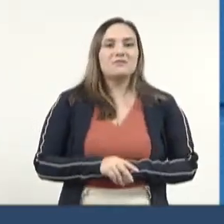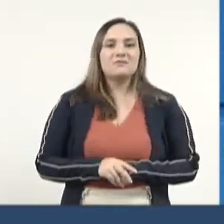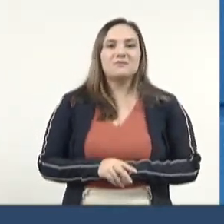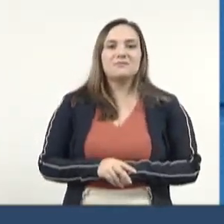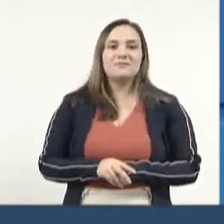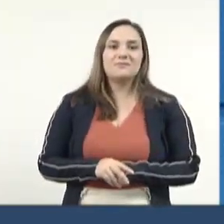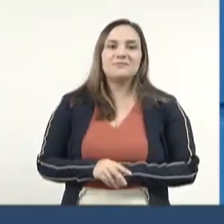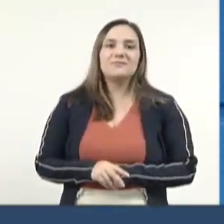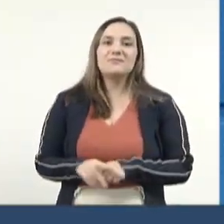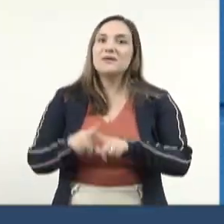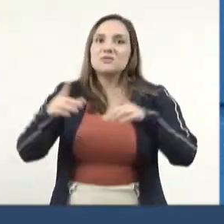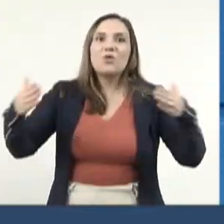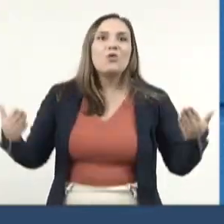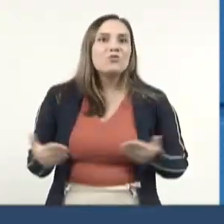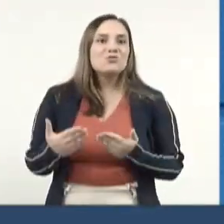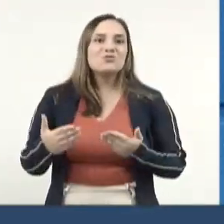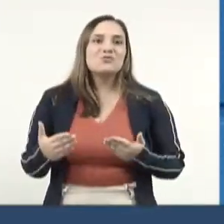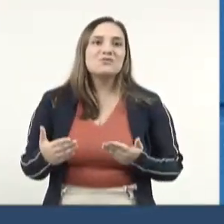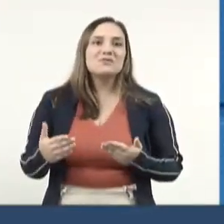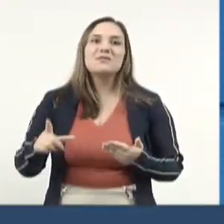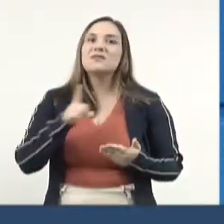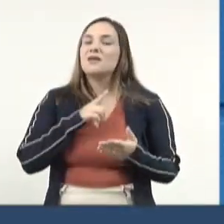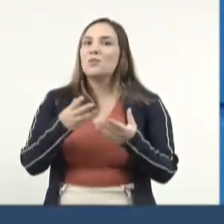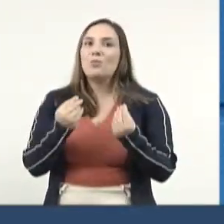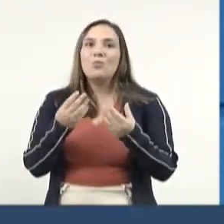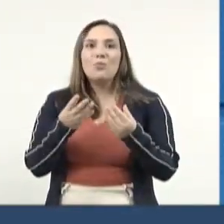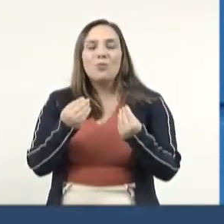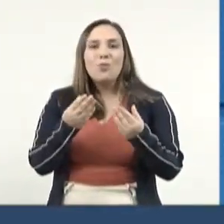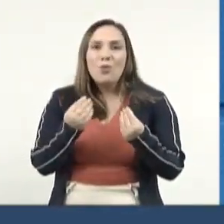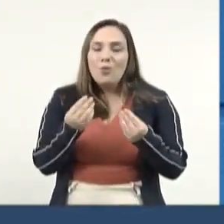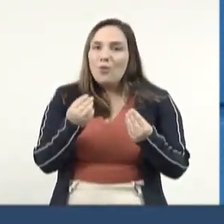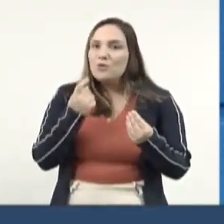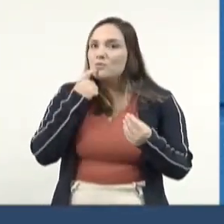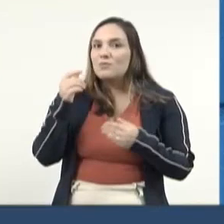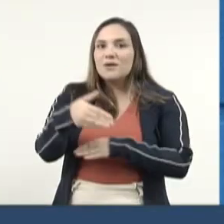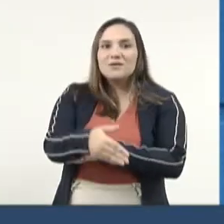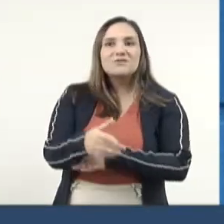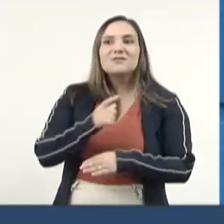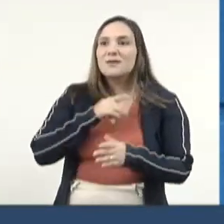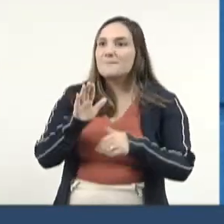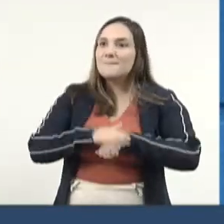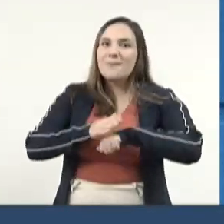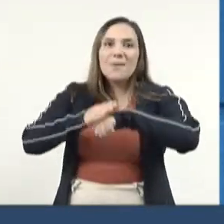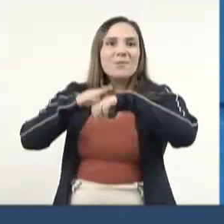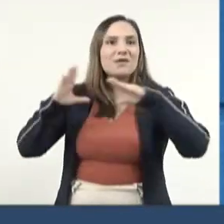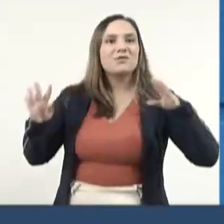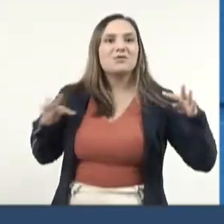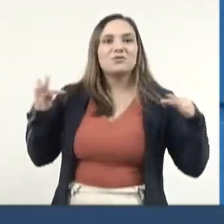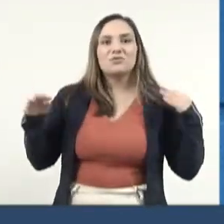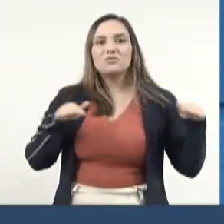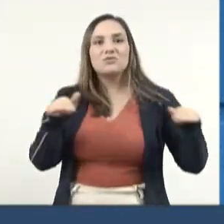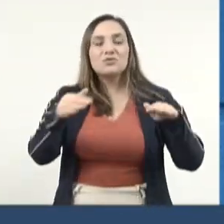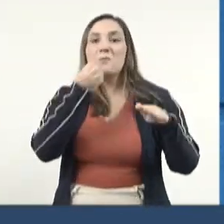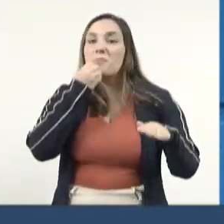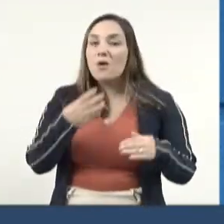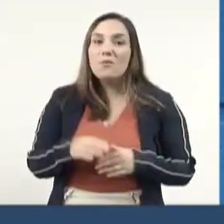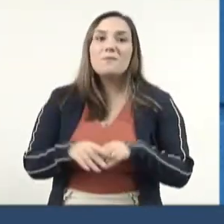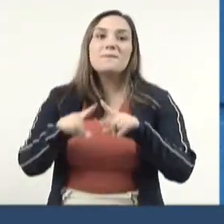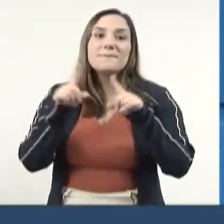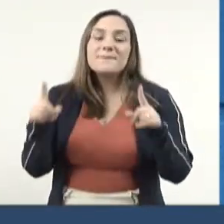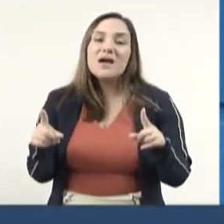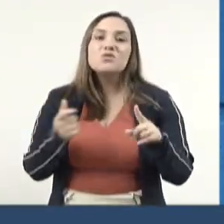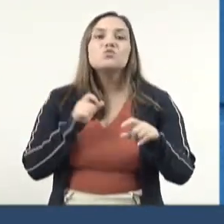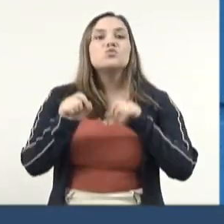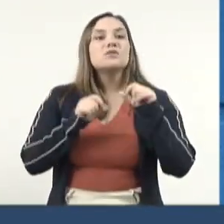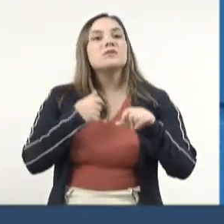hoje aumentou, obviamente que aumentou a cadeia produtiva do nosso Estado, fomentou o turismo, foi muito válido, mas eu